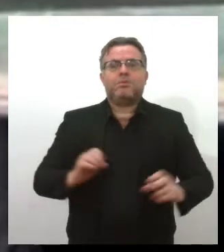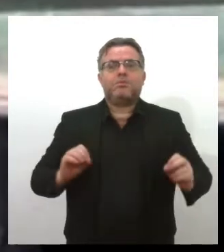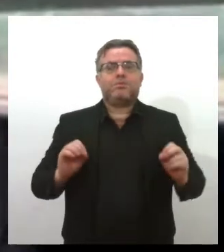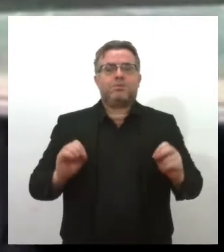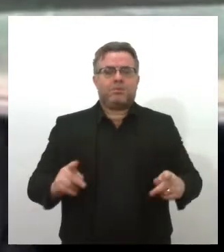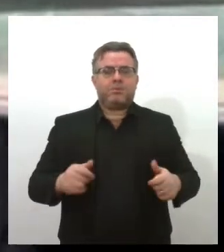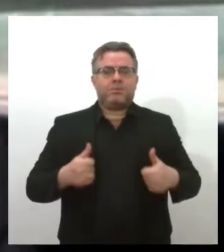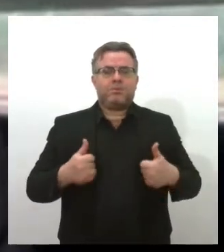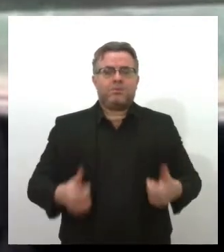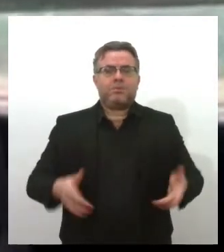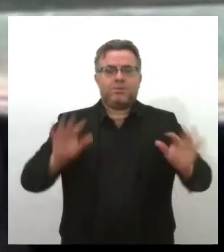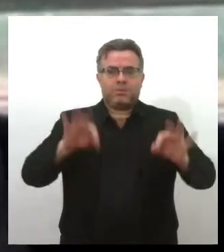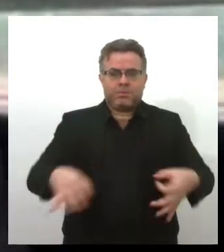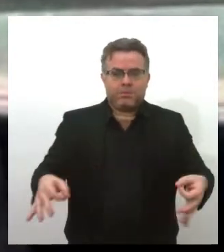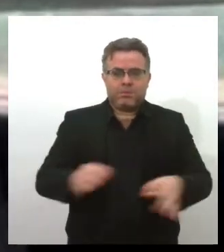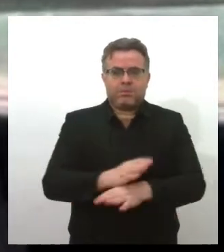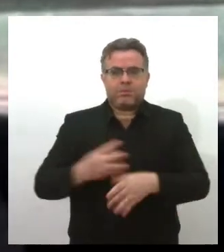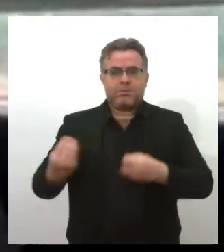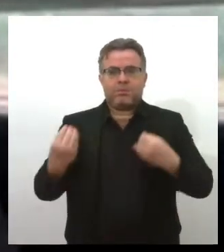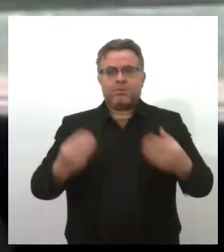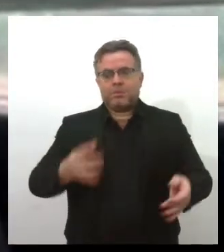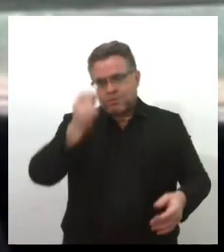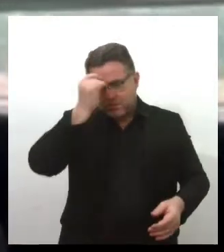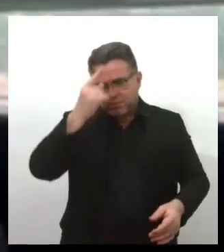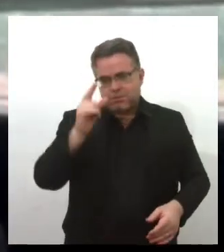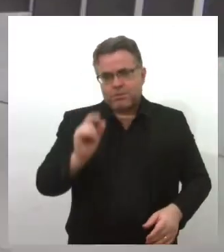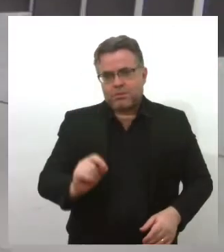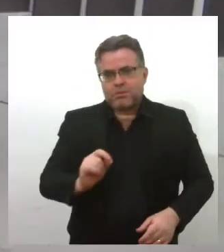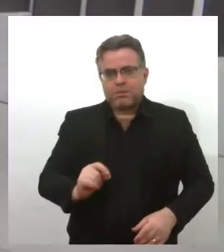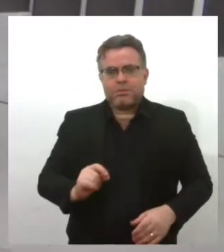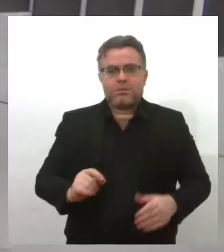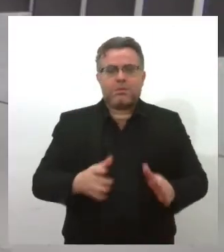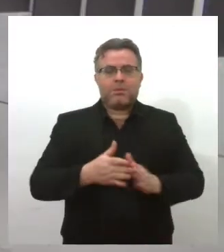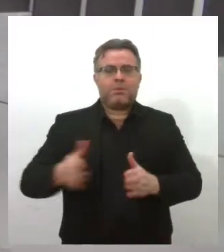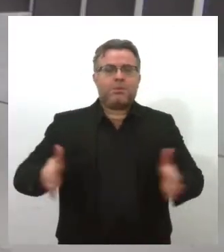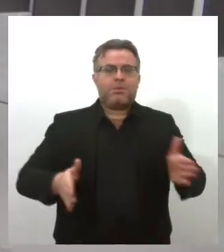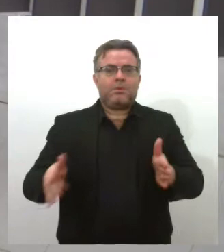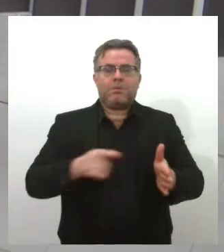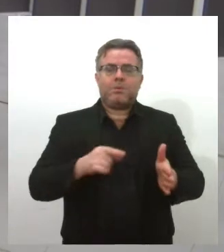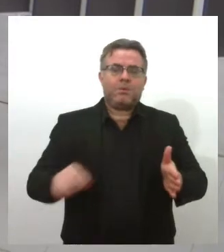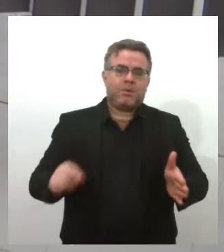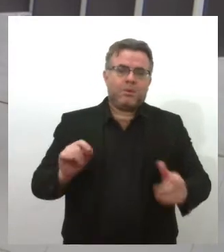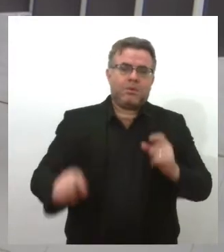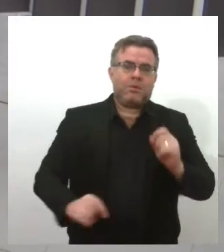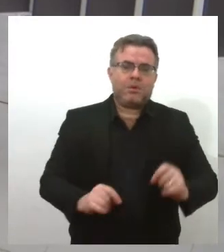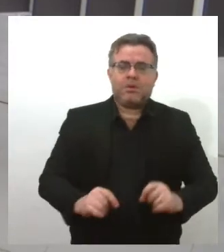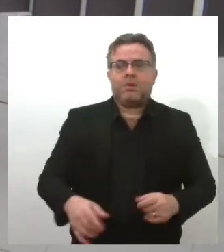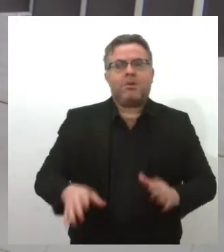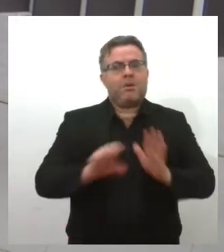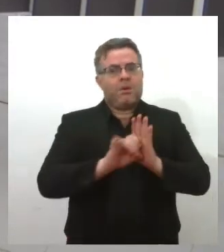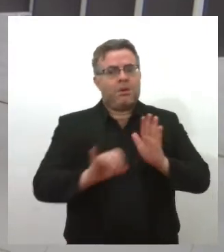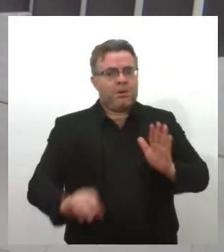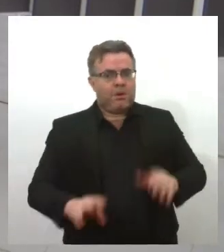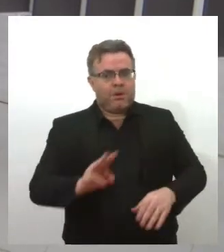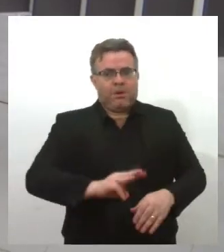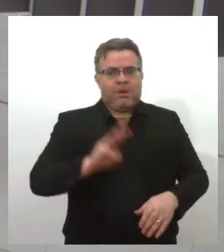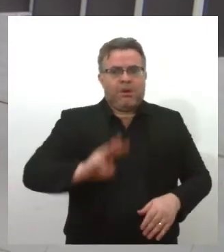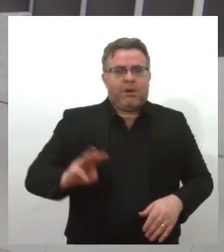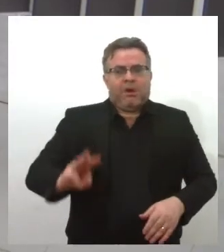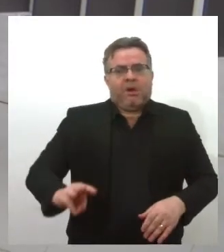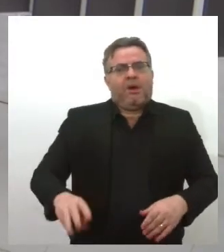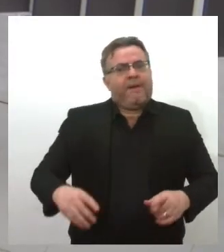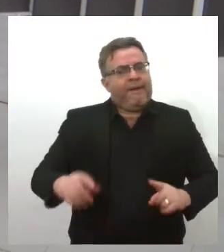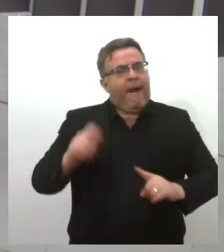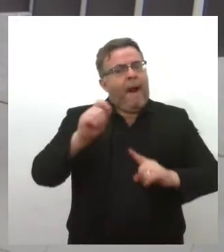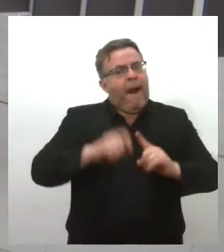no final submete a sua ideia. E qual o prazo mesmo? Olha, o Edital fica na página durante 35 dias